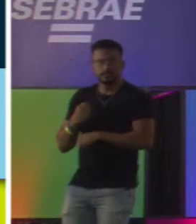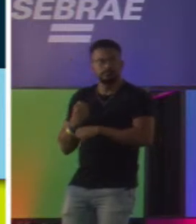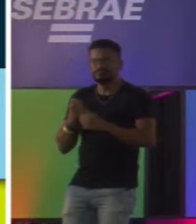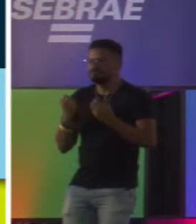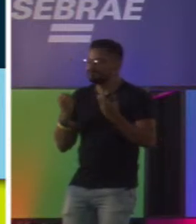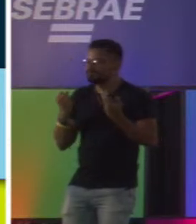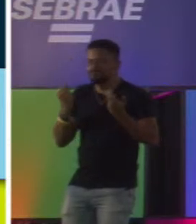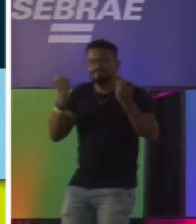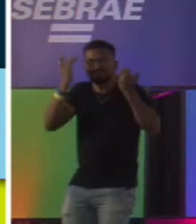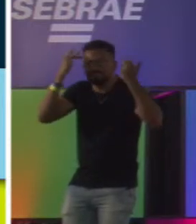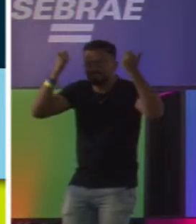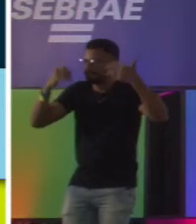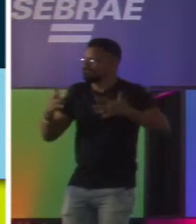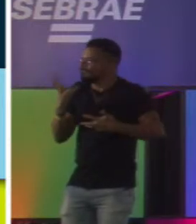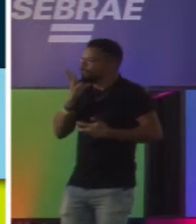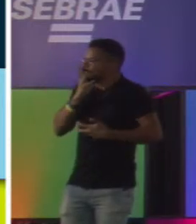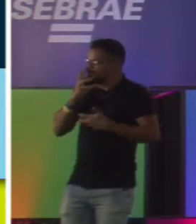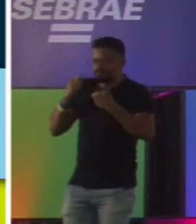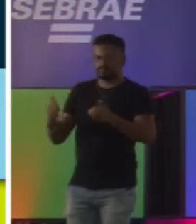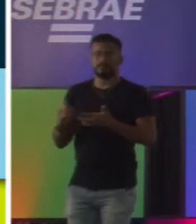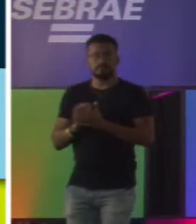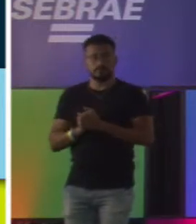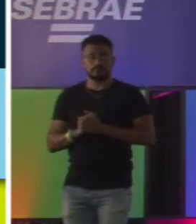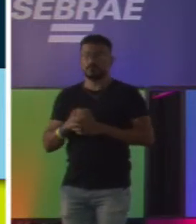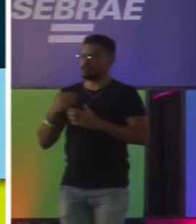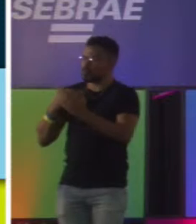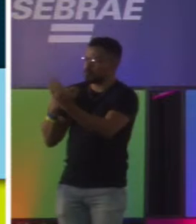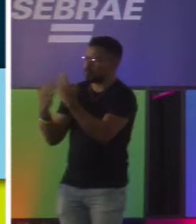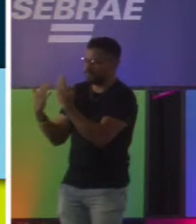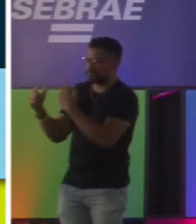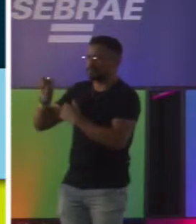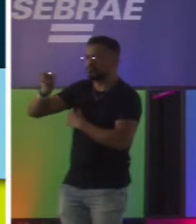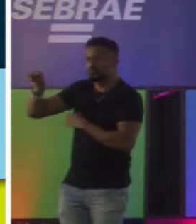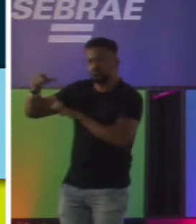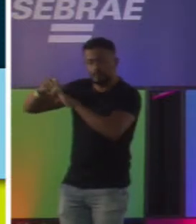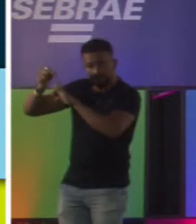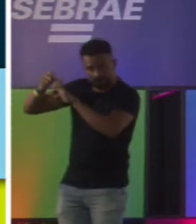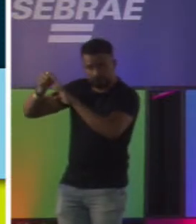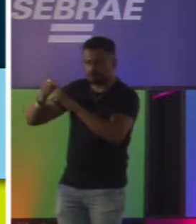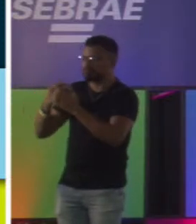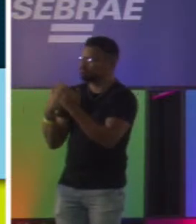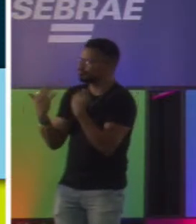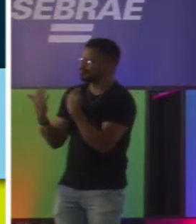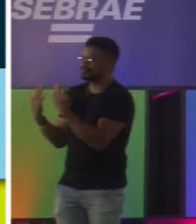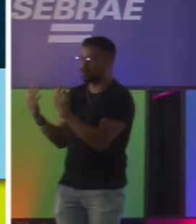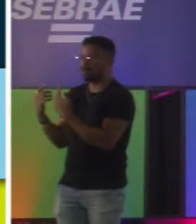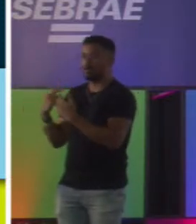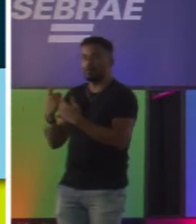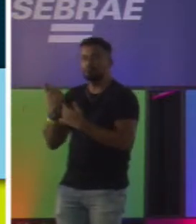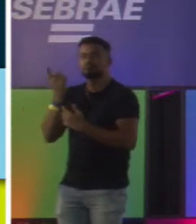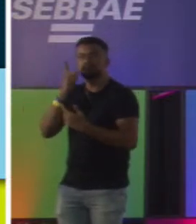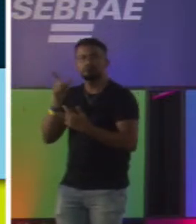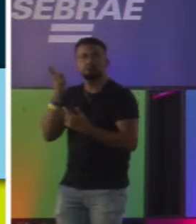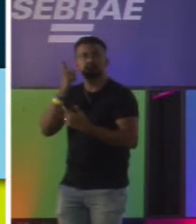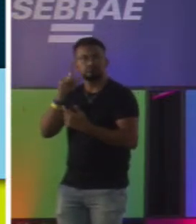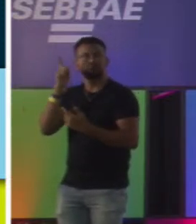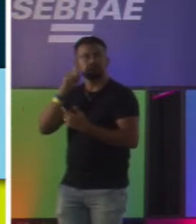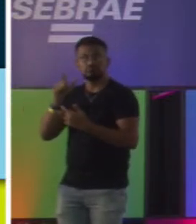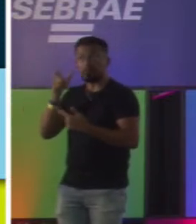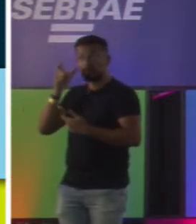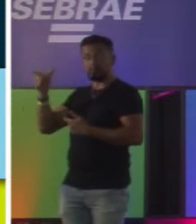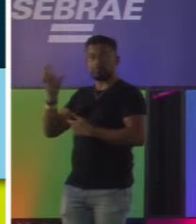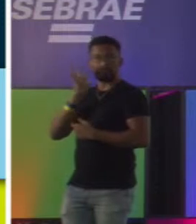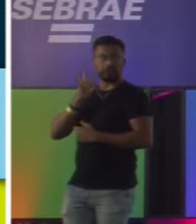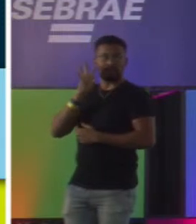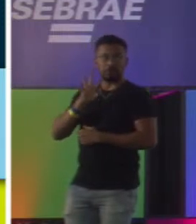jeito. E aí, dentro dessa conversa com esses empreendedores, algumas coisas interessantes começaram a acontecer. A primeira